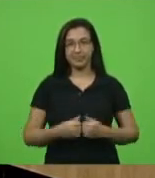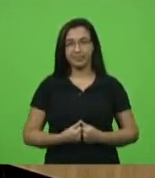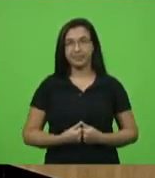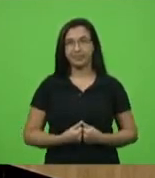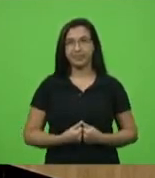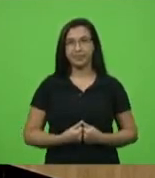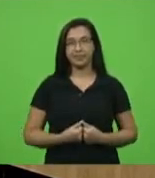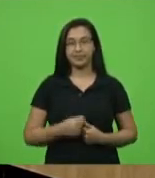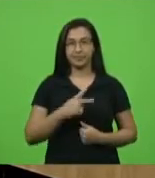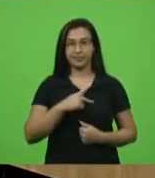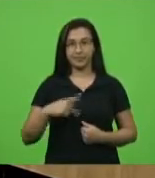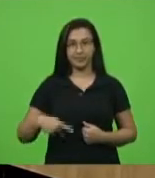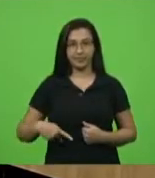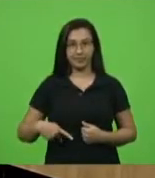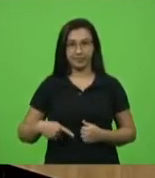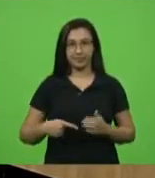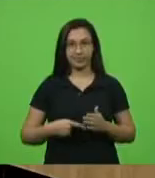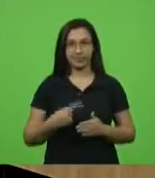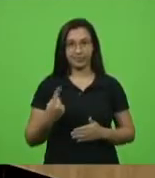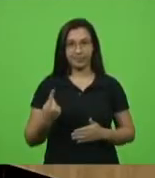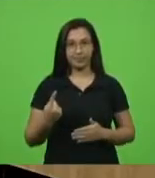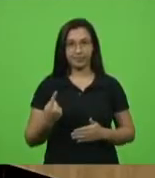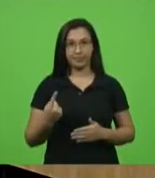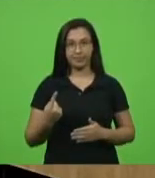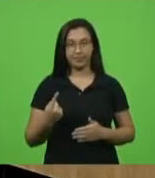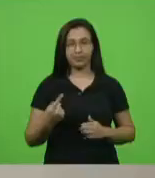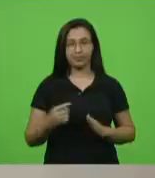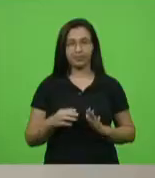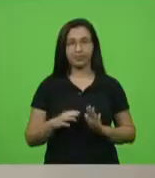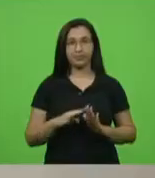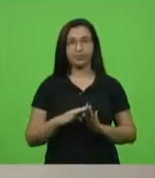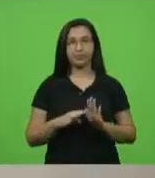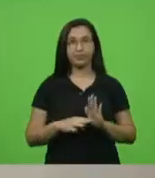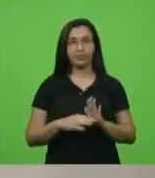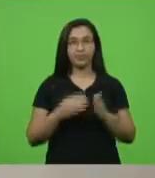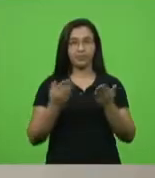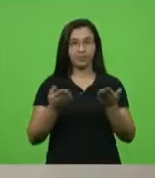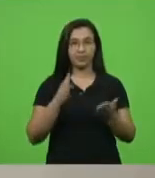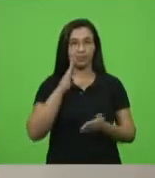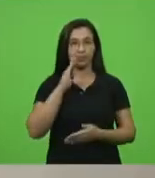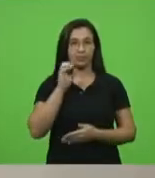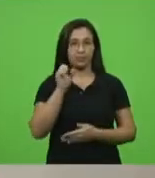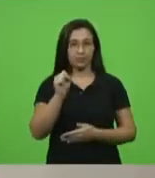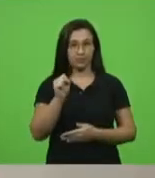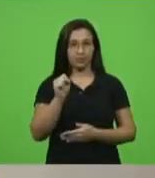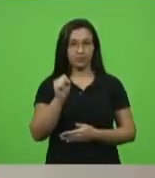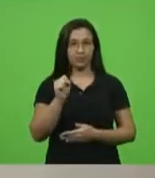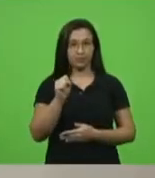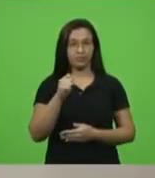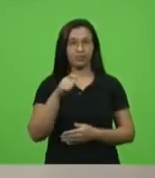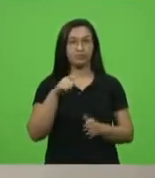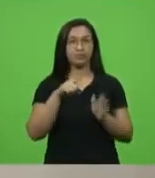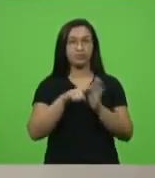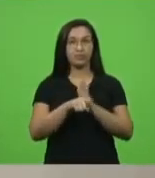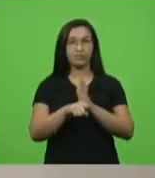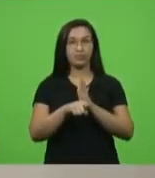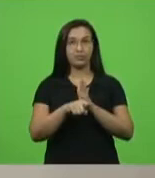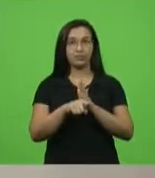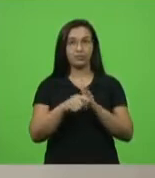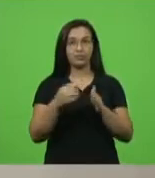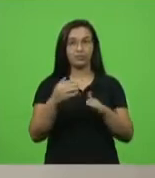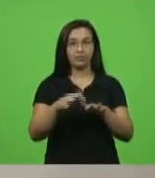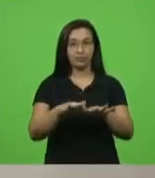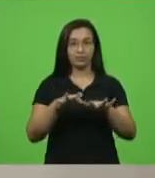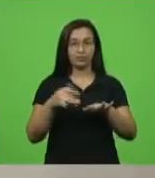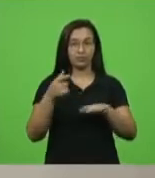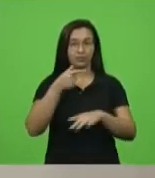Esta presidência primeiramente resolve questão de ordem levantada pelo deputado Bruno Souza na sessão de ontem.